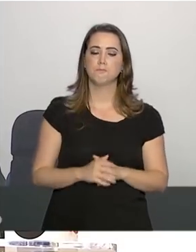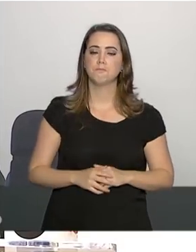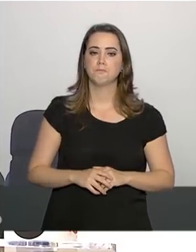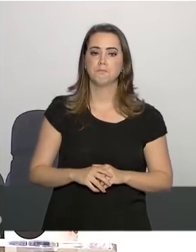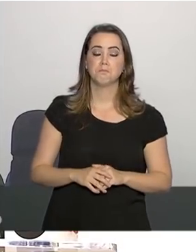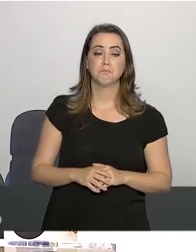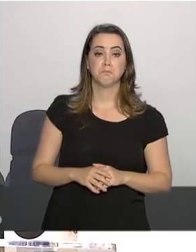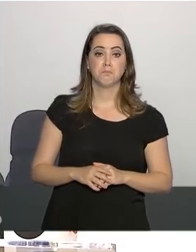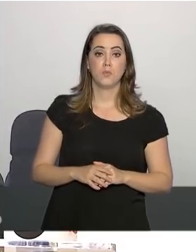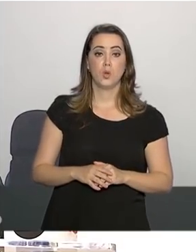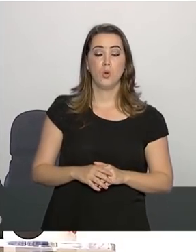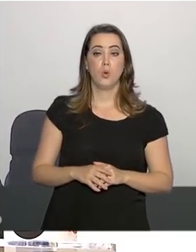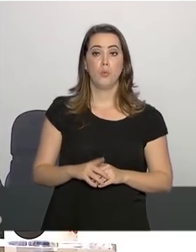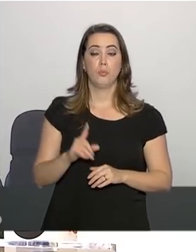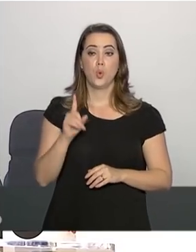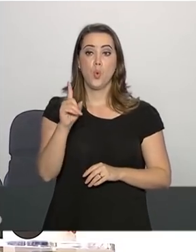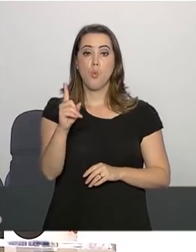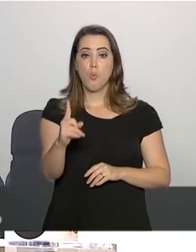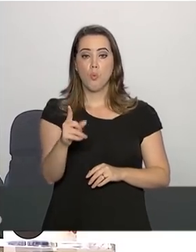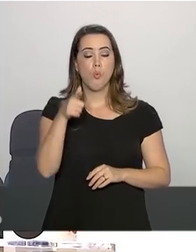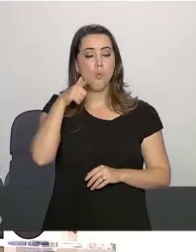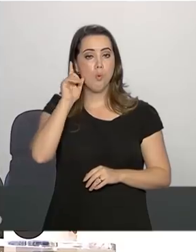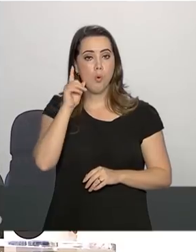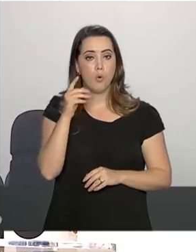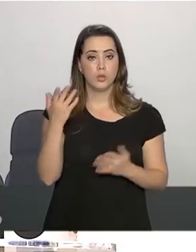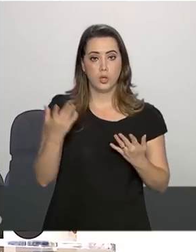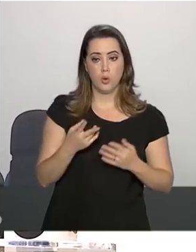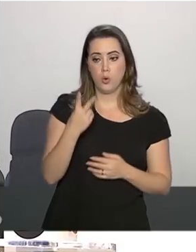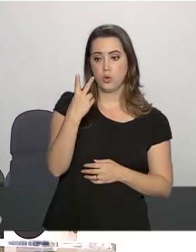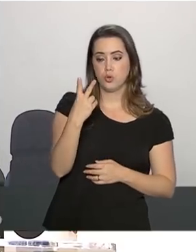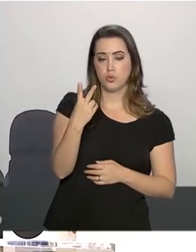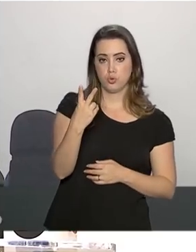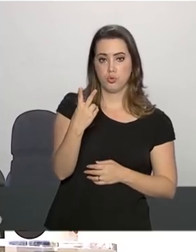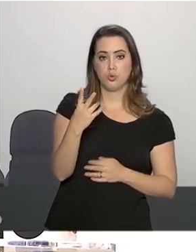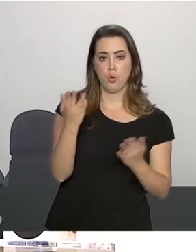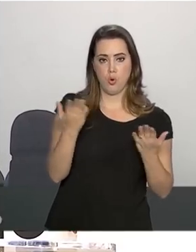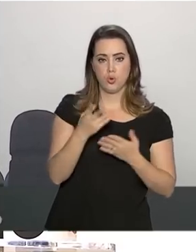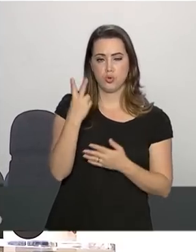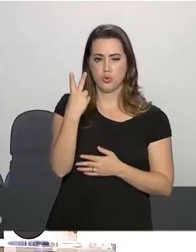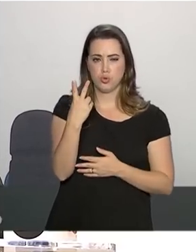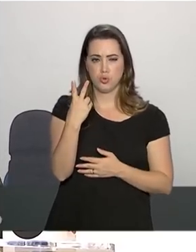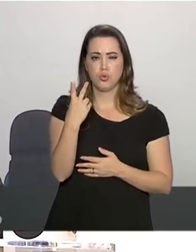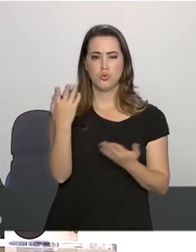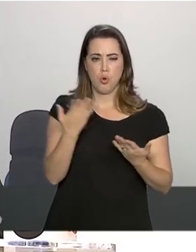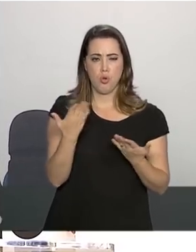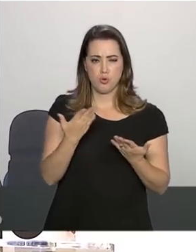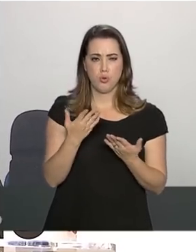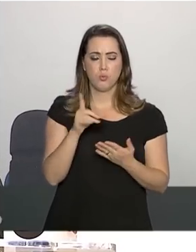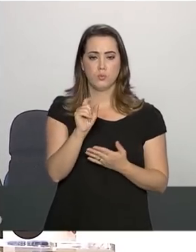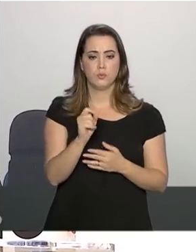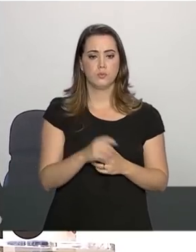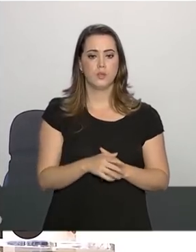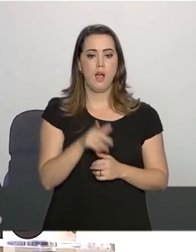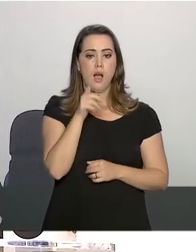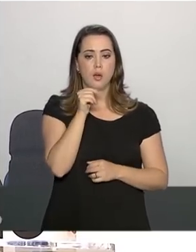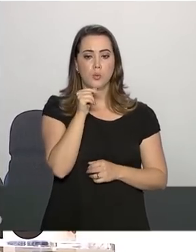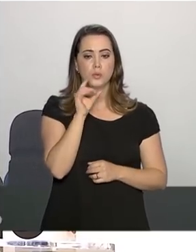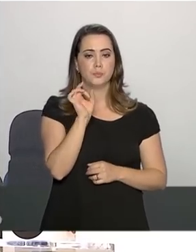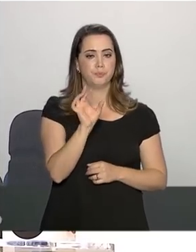hoje? Um ontem, dois hoje. hoje vai ser a cada... E que líquido é? É água. Água.